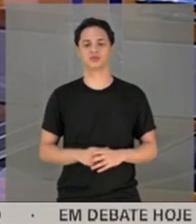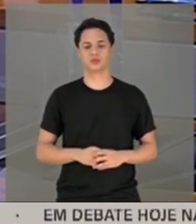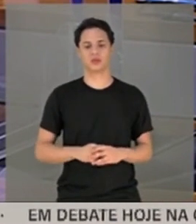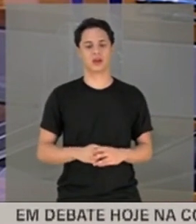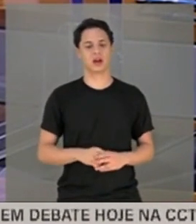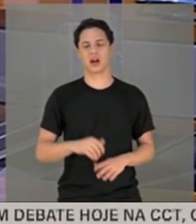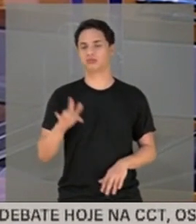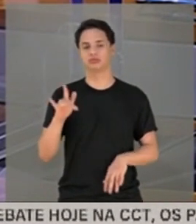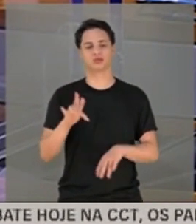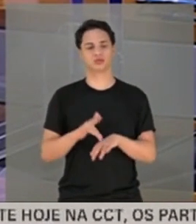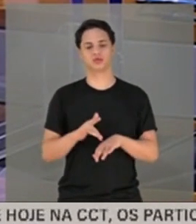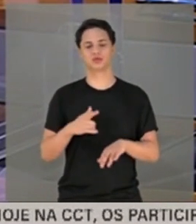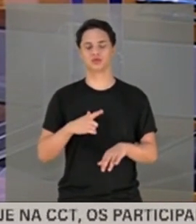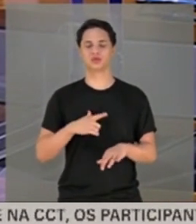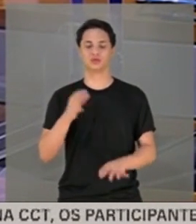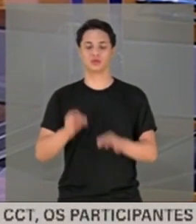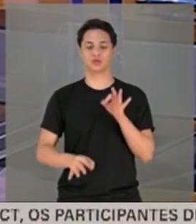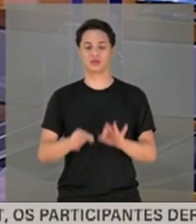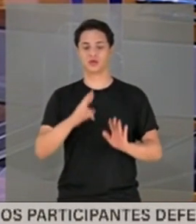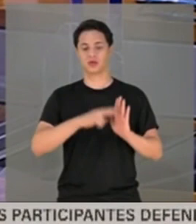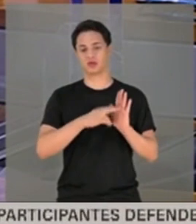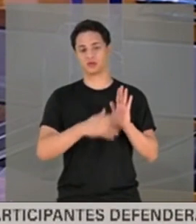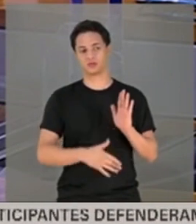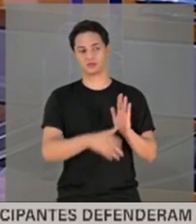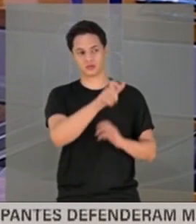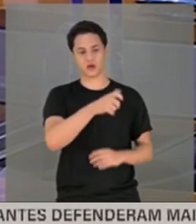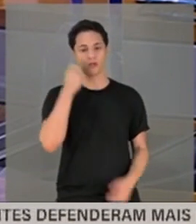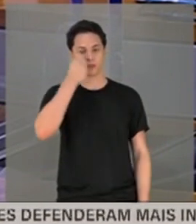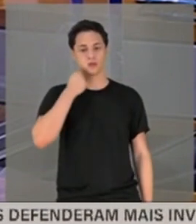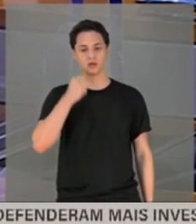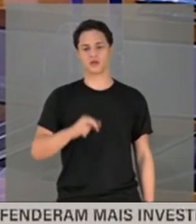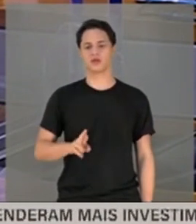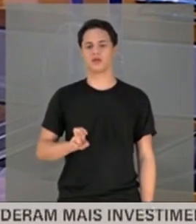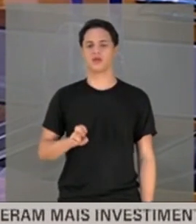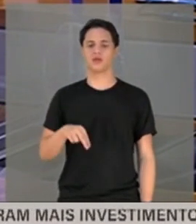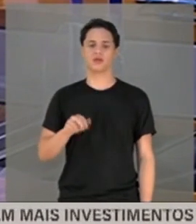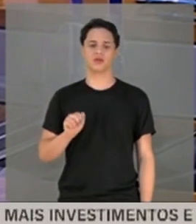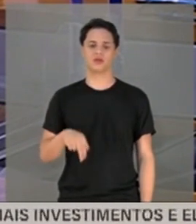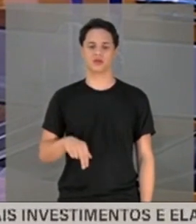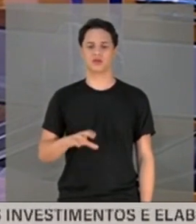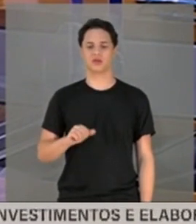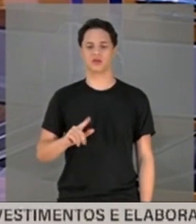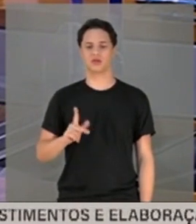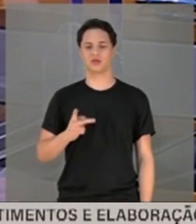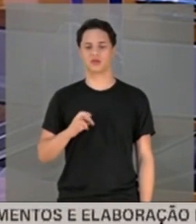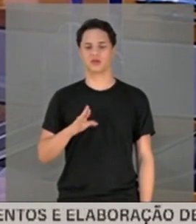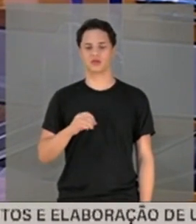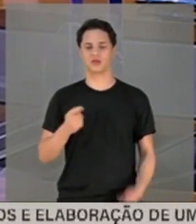absurdo, essa aberração jurídica que é o relatório promovido por um senador chamado Renan Calheiros. Não precisa falar mais nada para o Brasil. Obrigado.